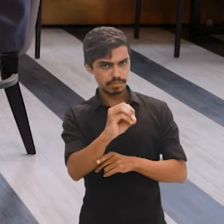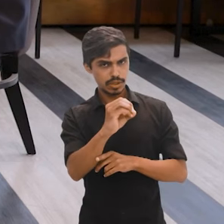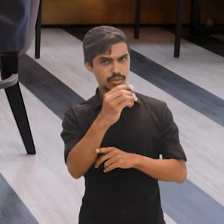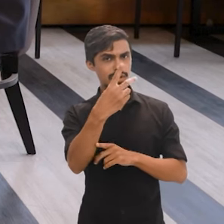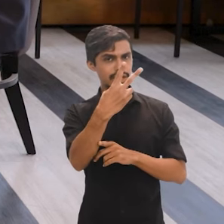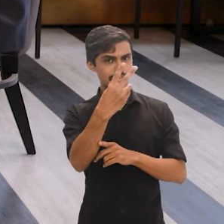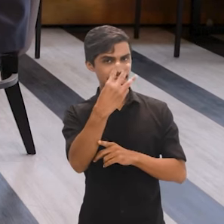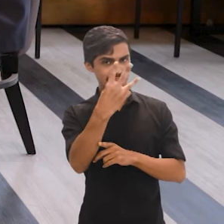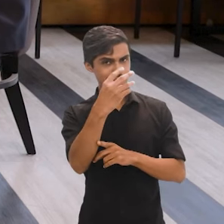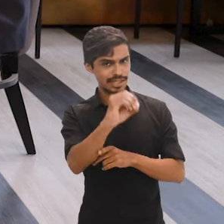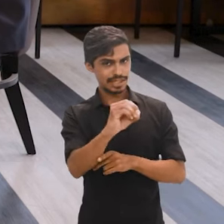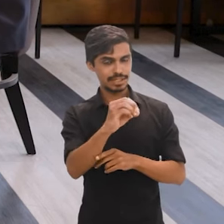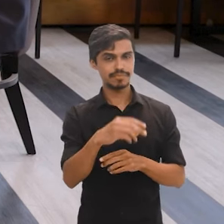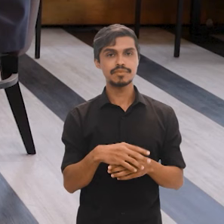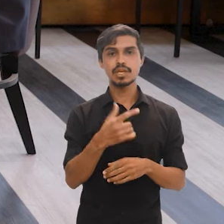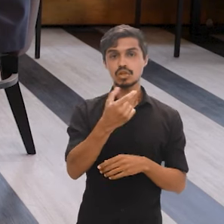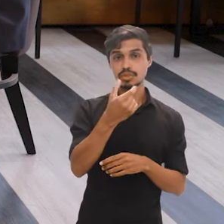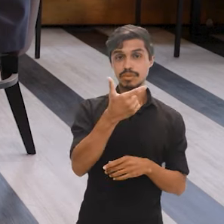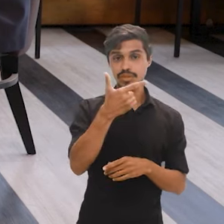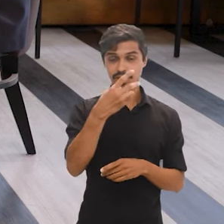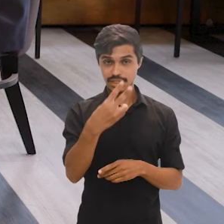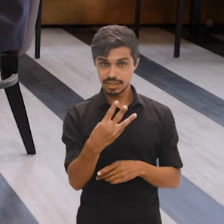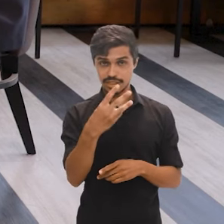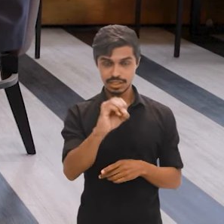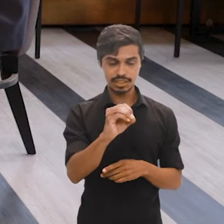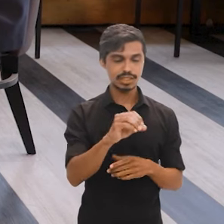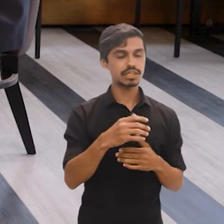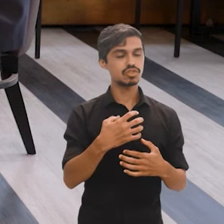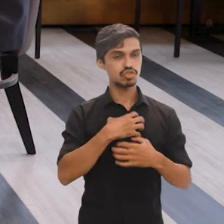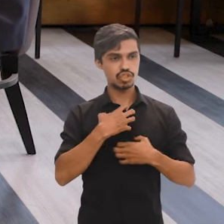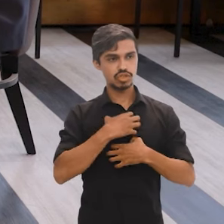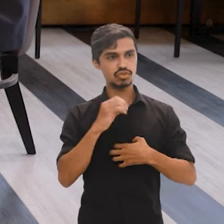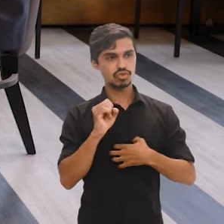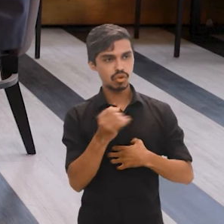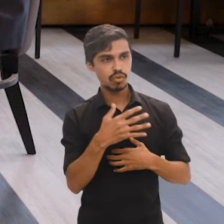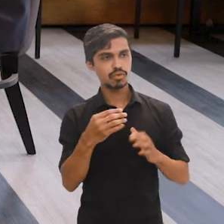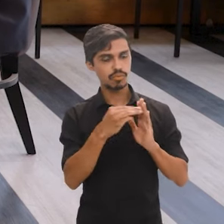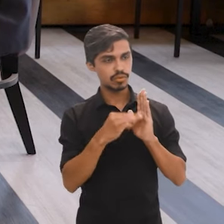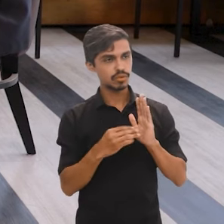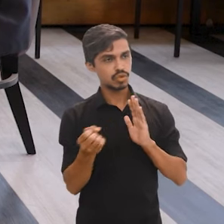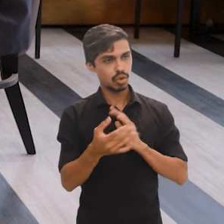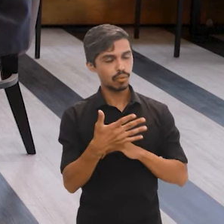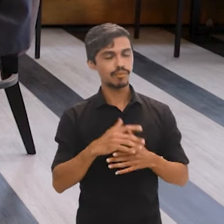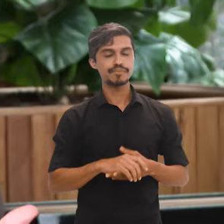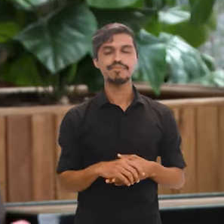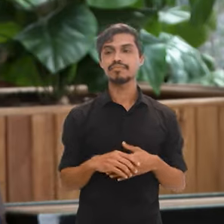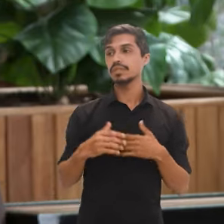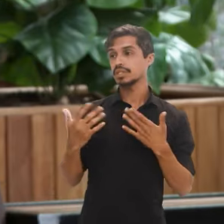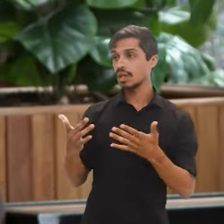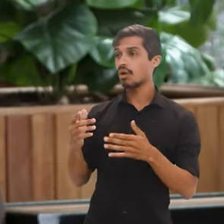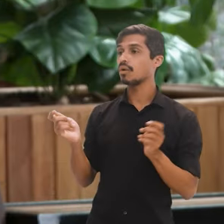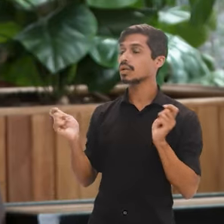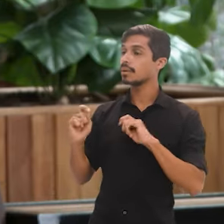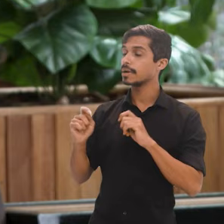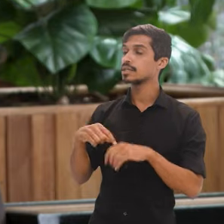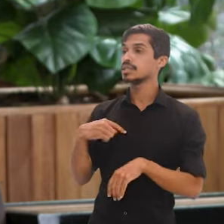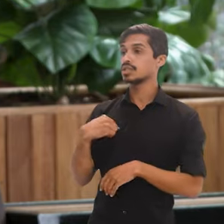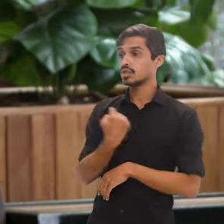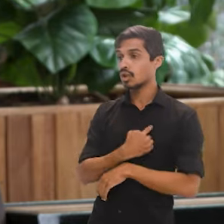de modalidade possivelmente diferente do que nós fizemos até agora. É uma curiosidade minha. É capaz desse censo que a gente